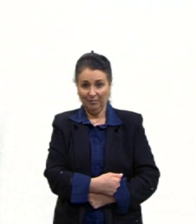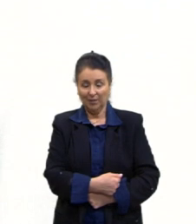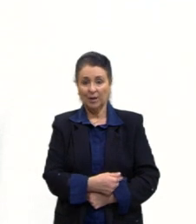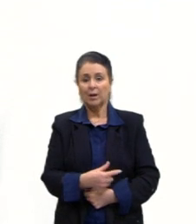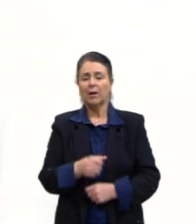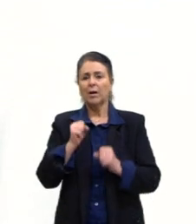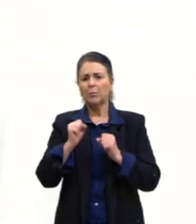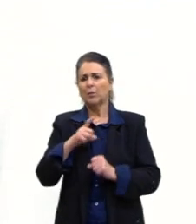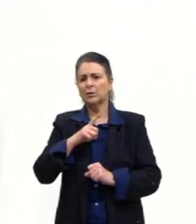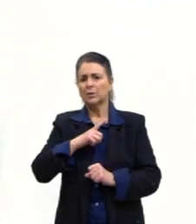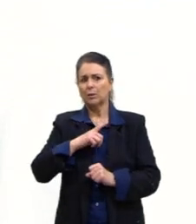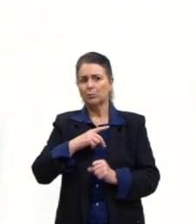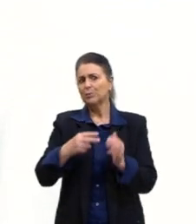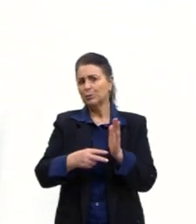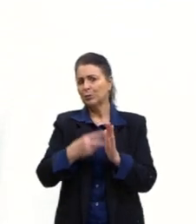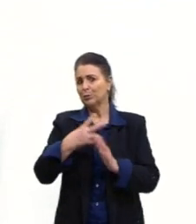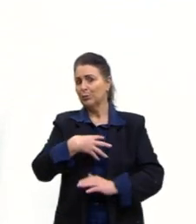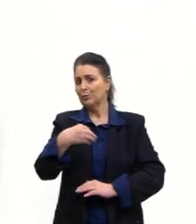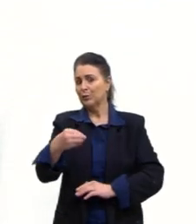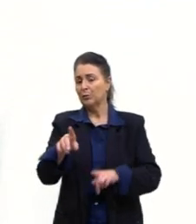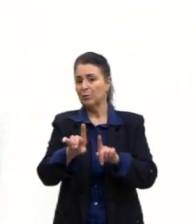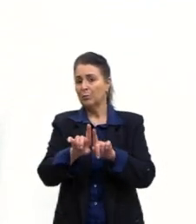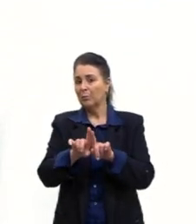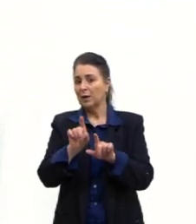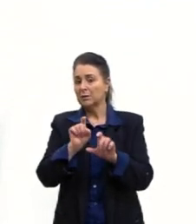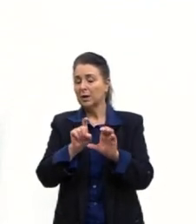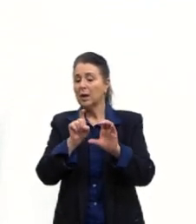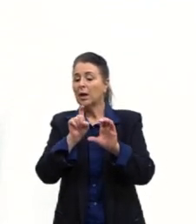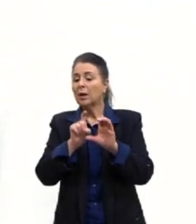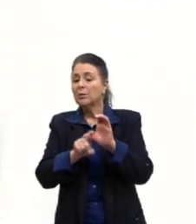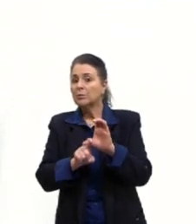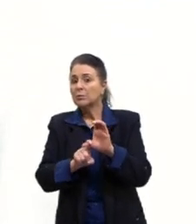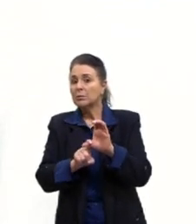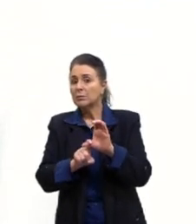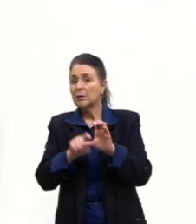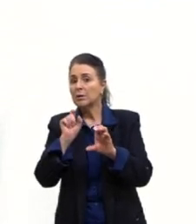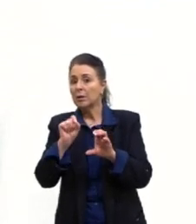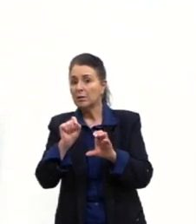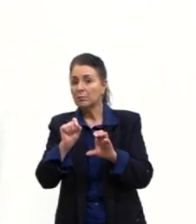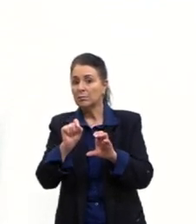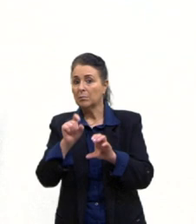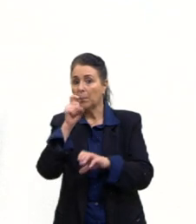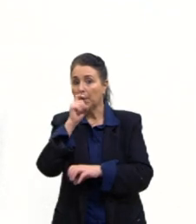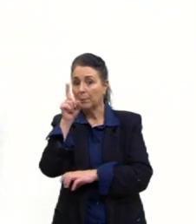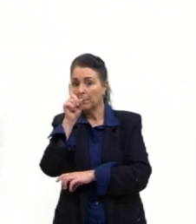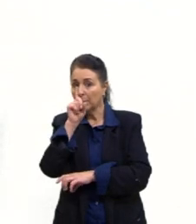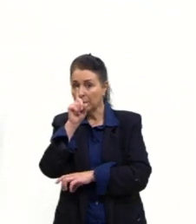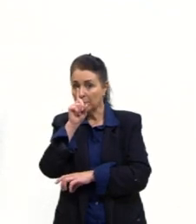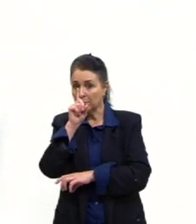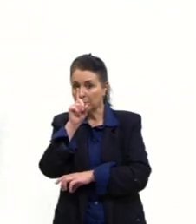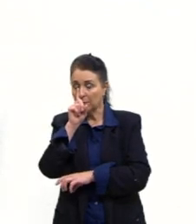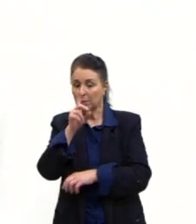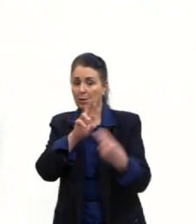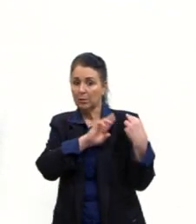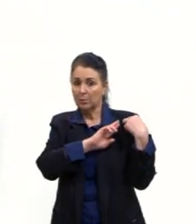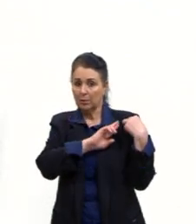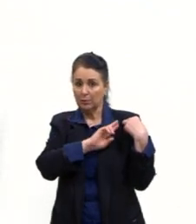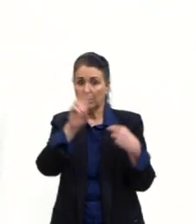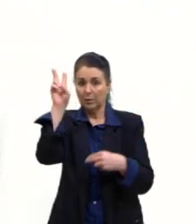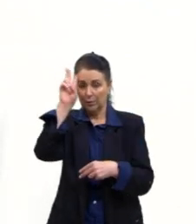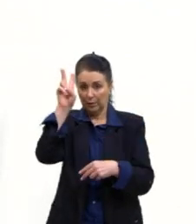tu até pode ter o teu segundo filho, tá? Mas o suporte, quem vai dar todo é os pais. Lembra, né, o socialismo,